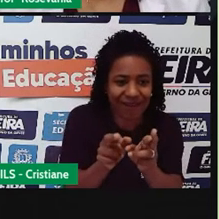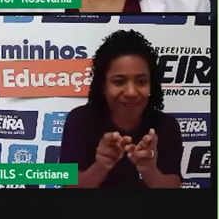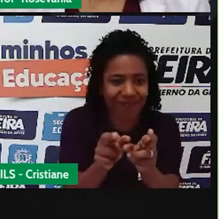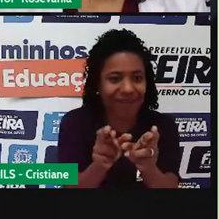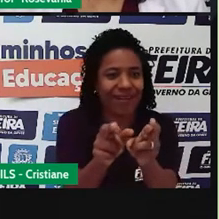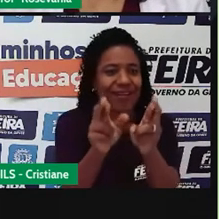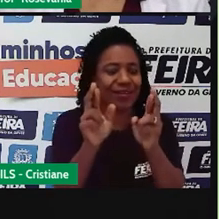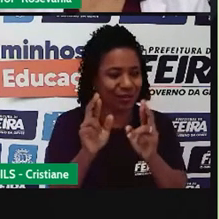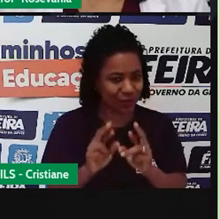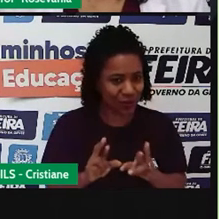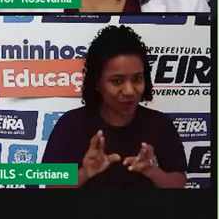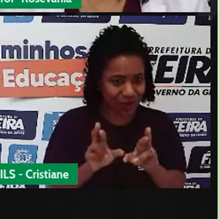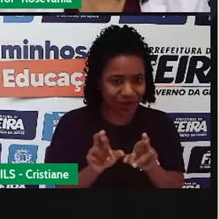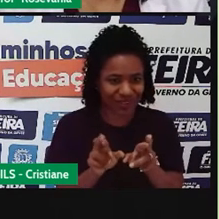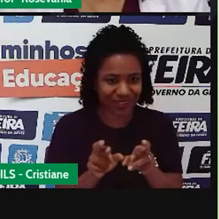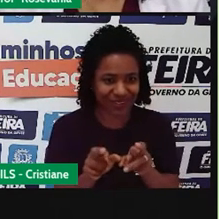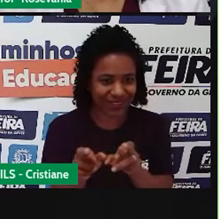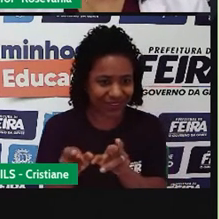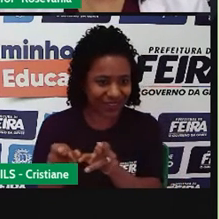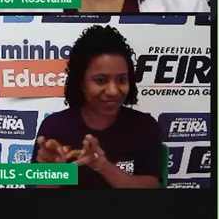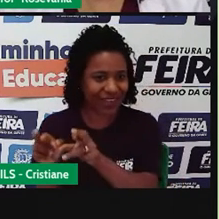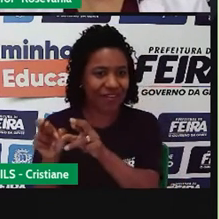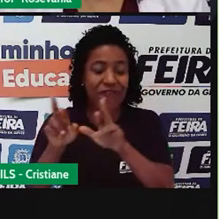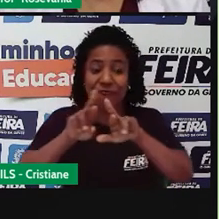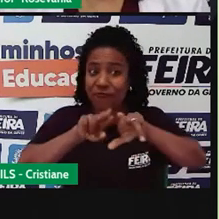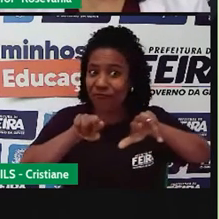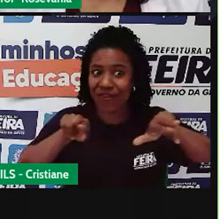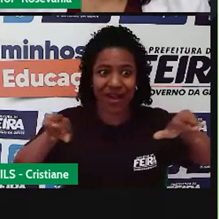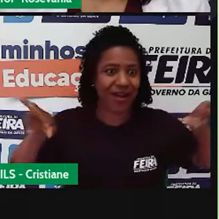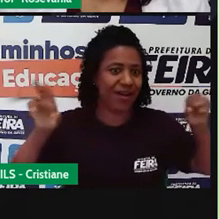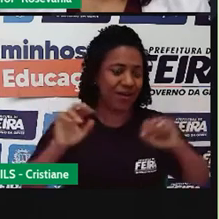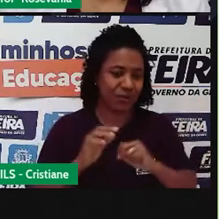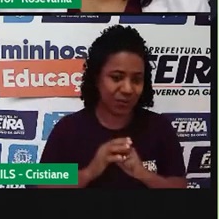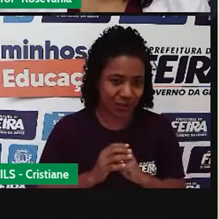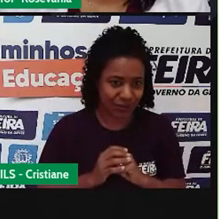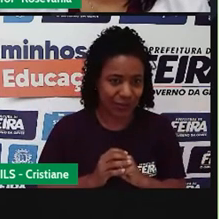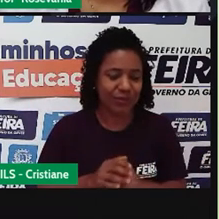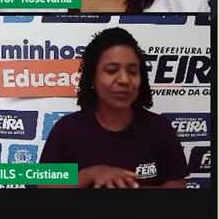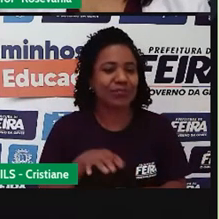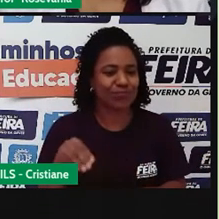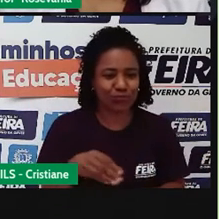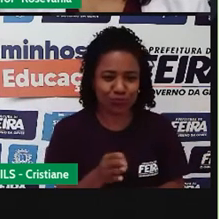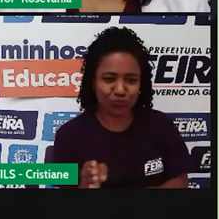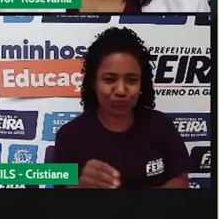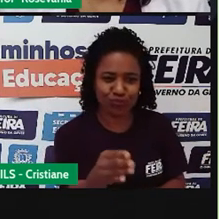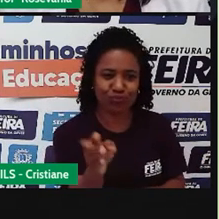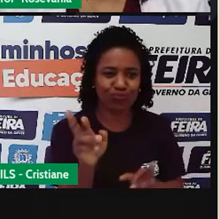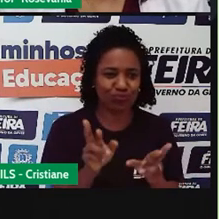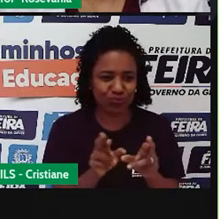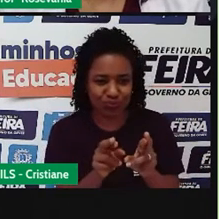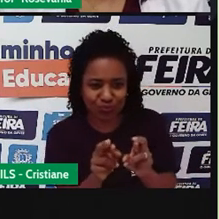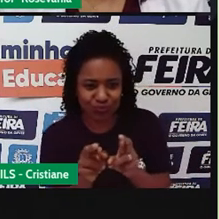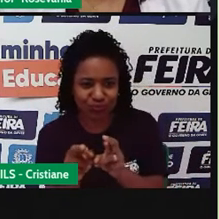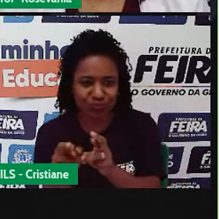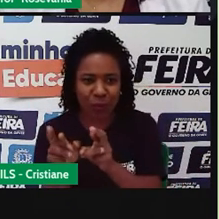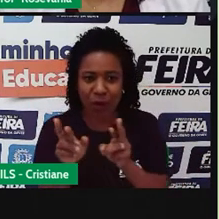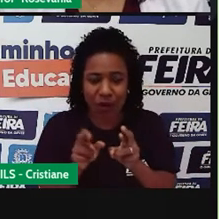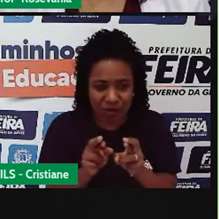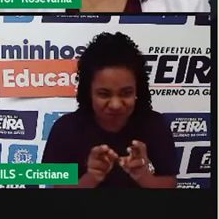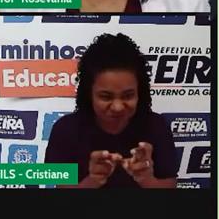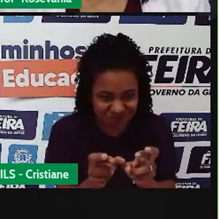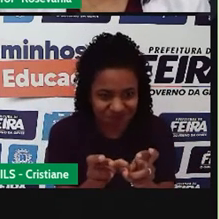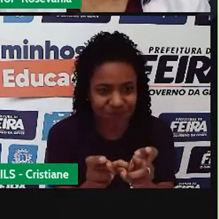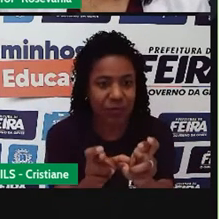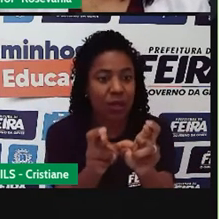né, ciris, tem uma série de animais que vão se reproduzir aí, e a gente precisa preservar essa área justamente